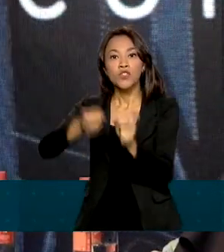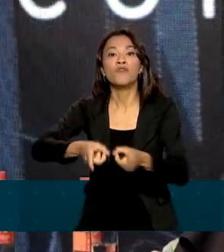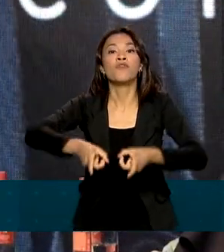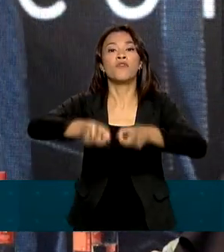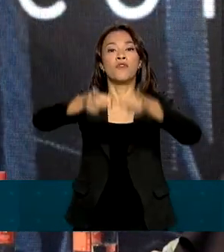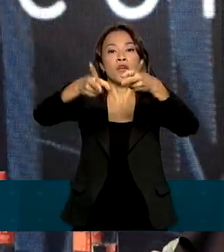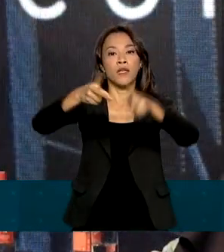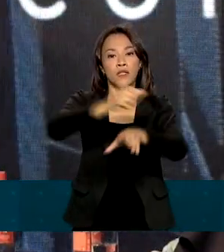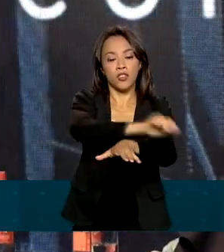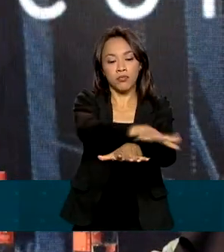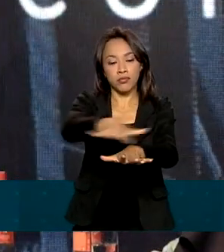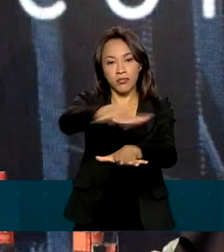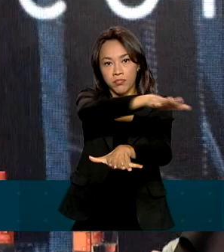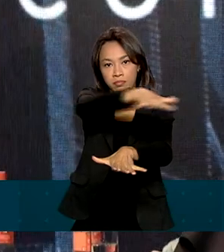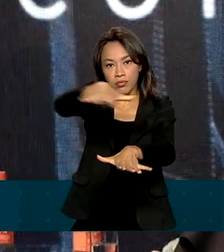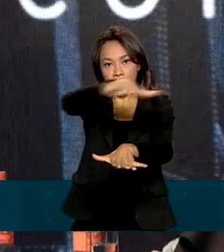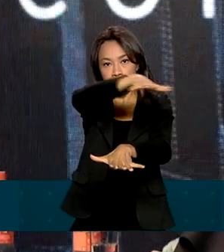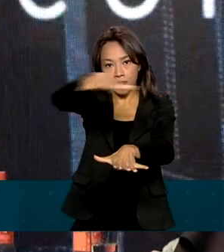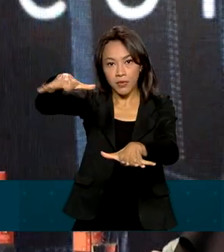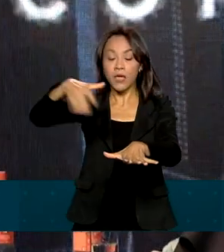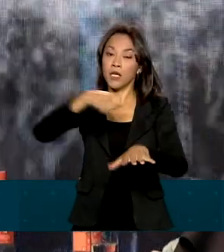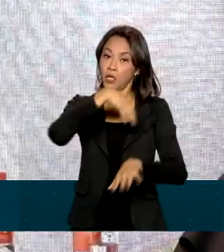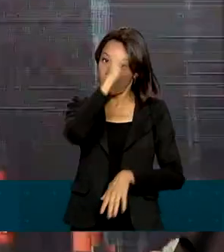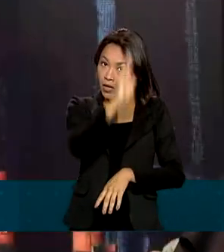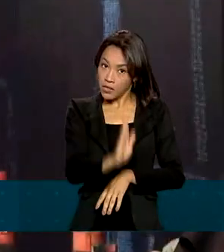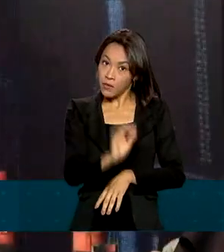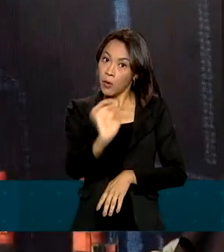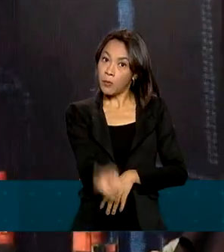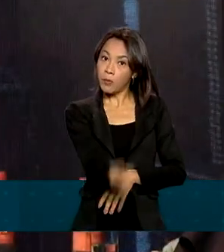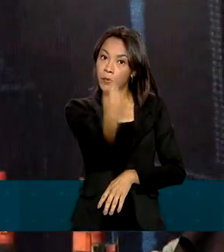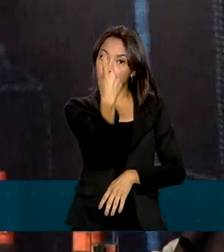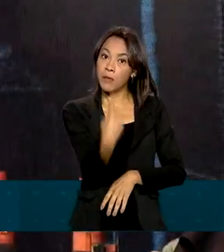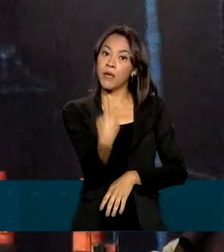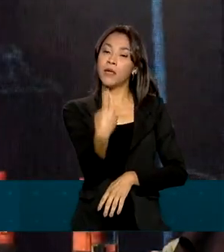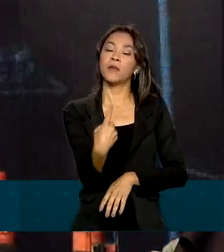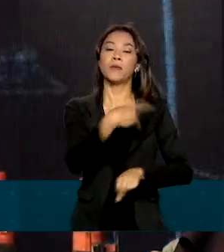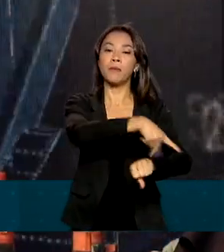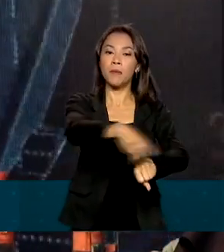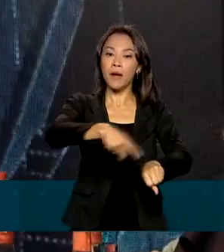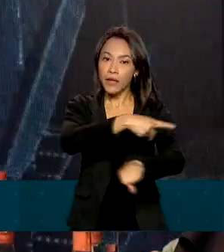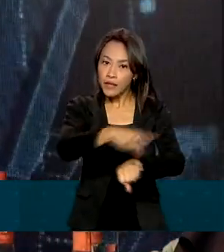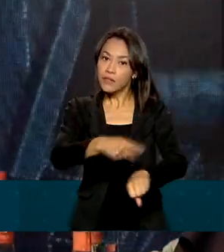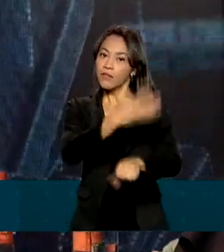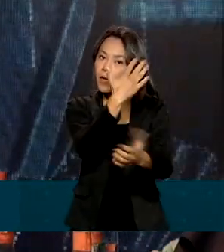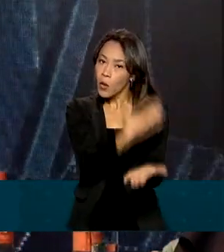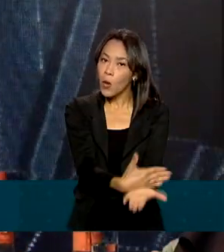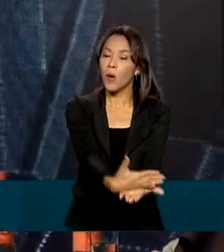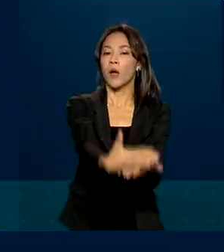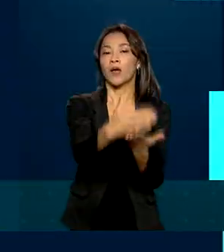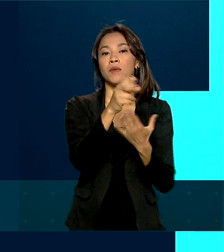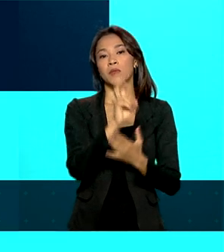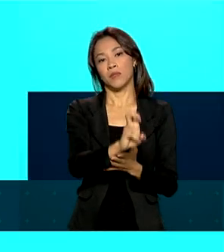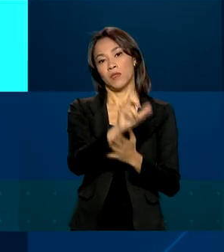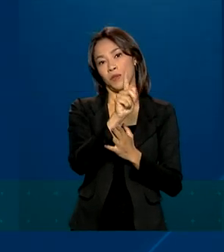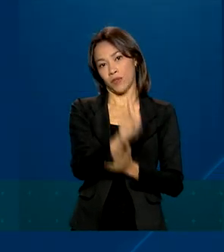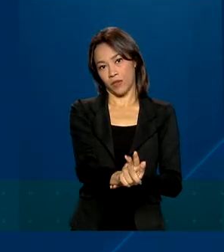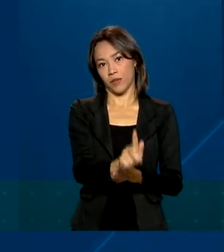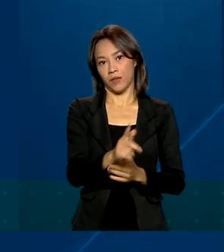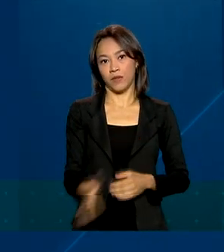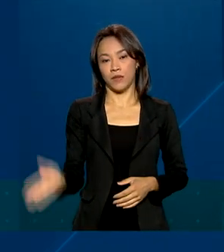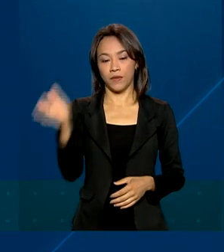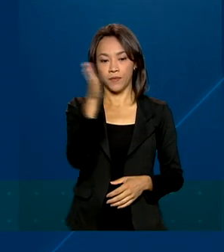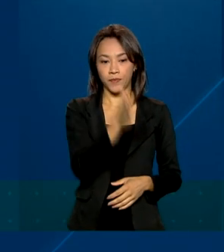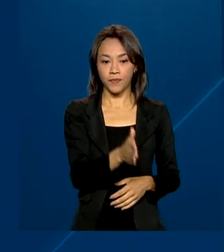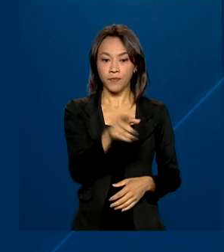país, o Brasil será o primeiro país a ter o 5G operando, o 5G funcionando. Das faixas